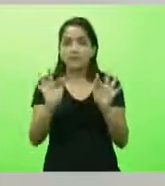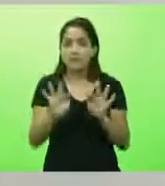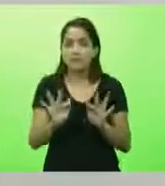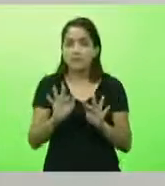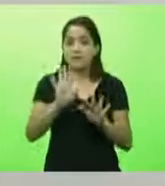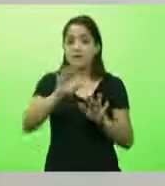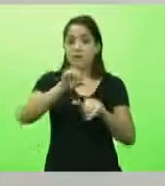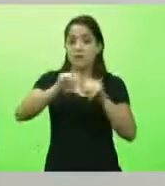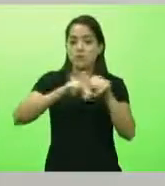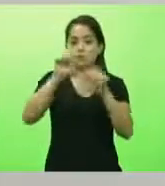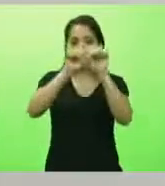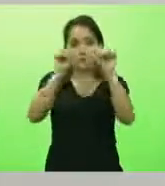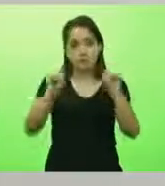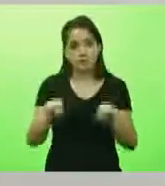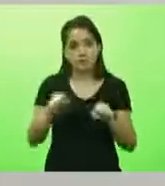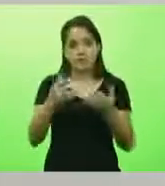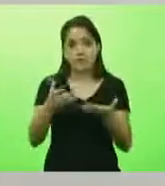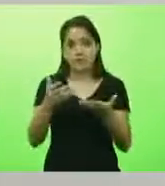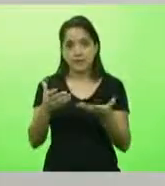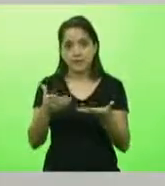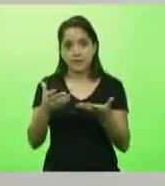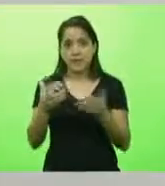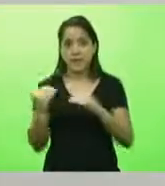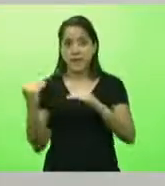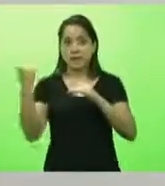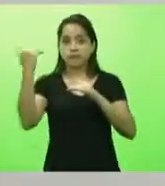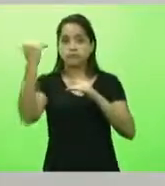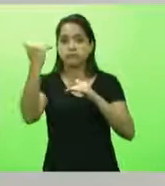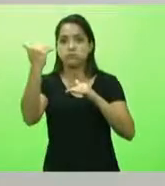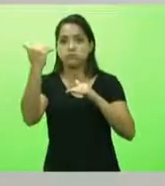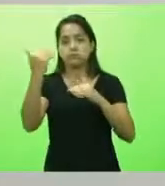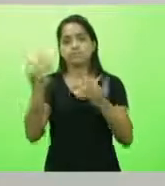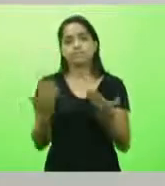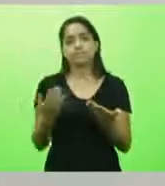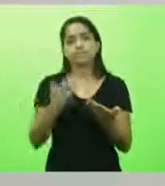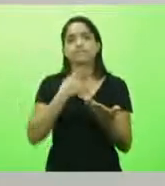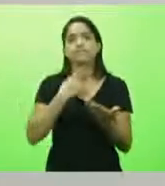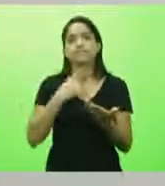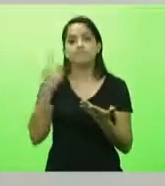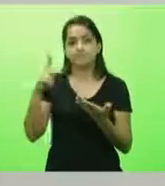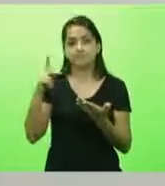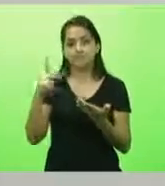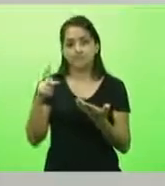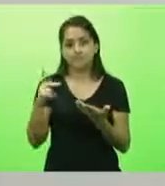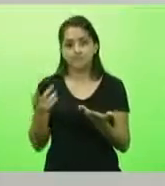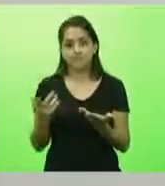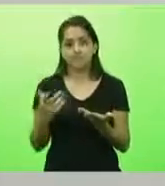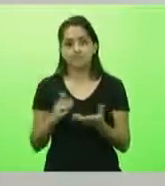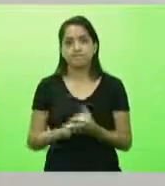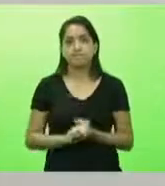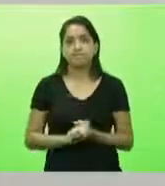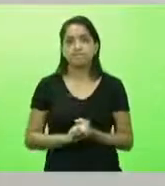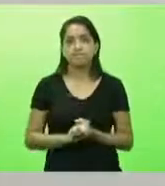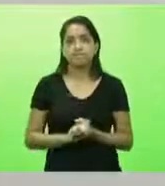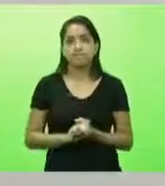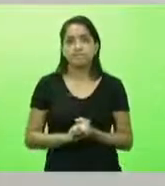e querer, em detrimento da sua vontade, da vontade da minoria. Obrigado, presidente.